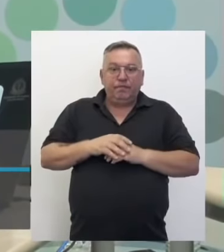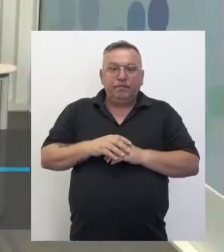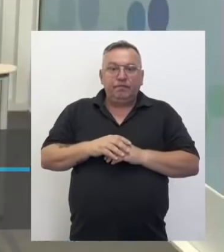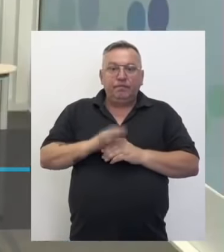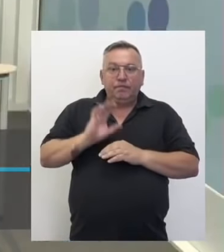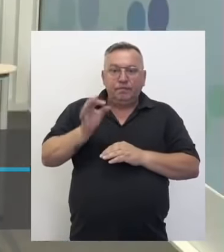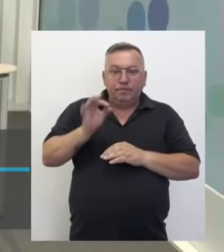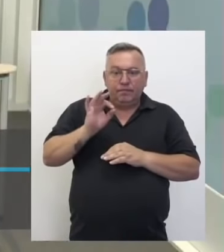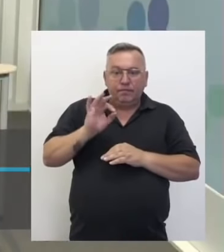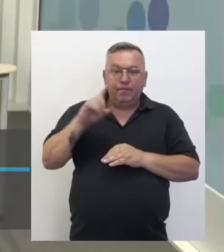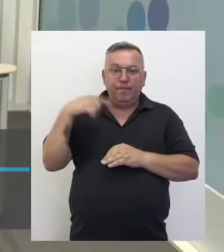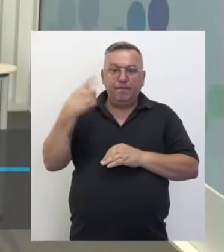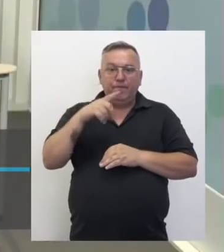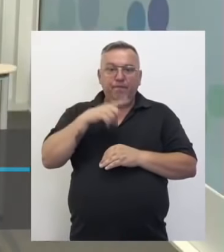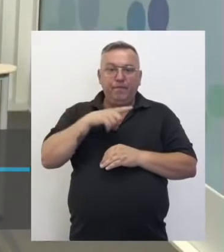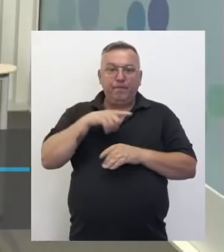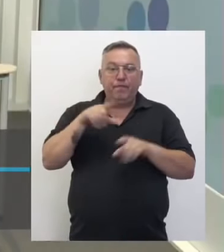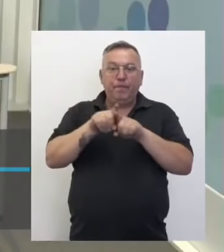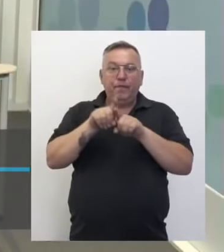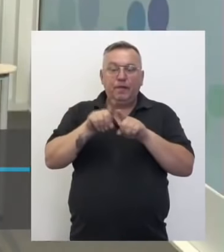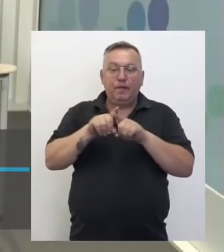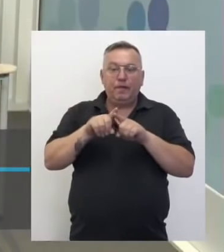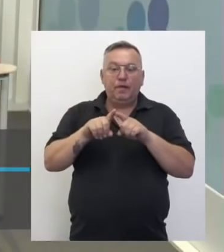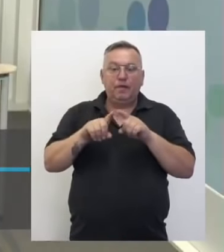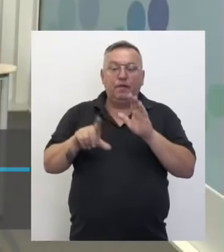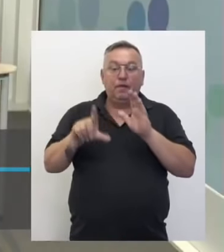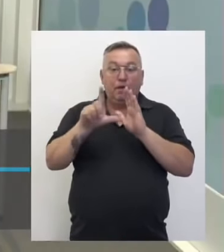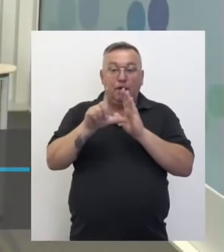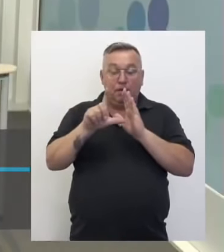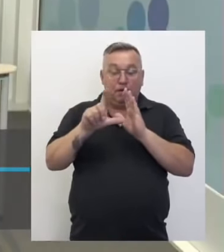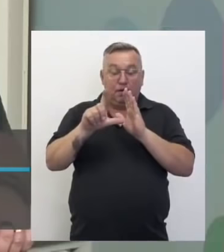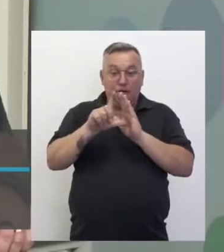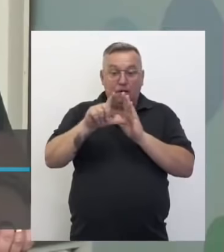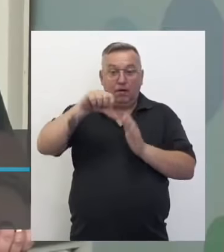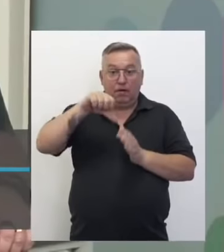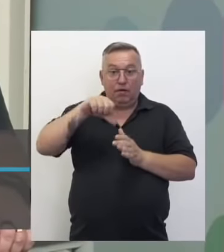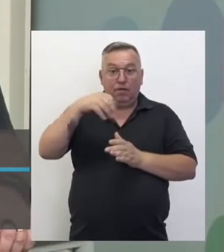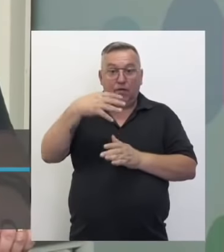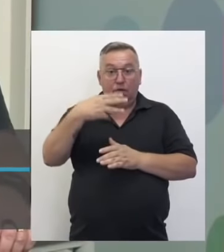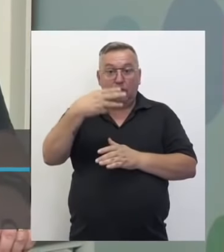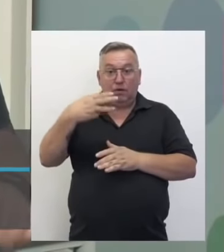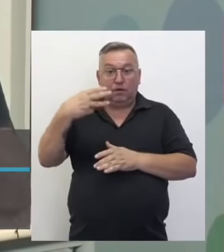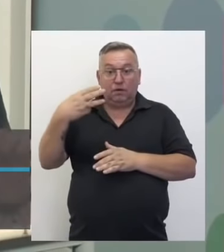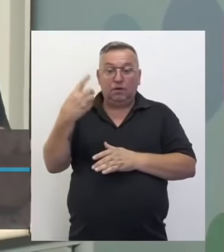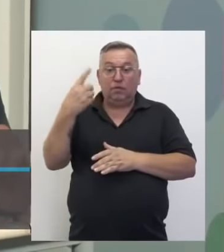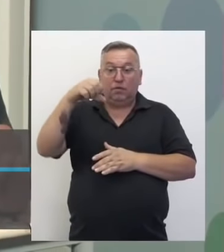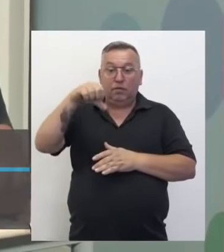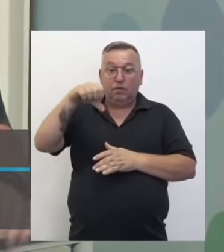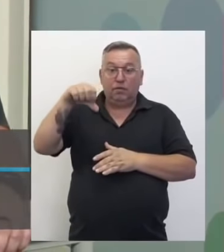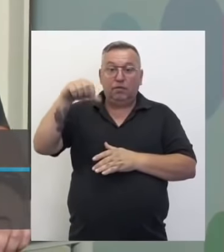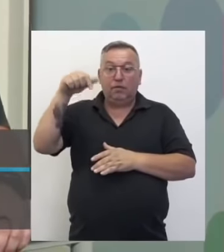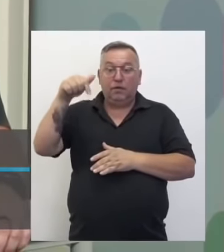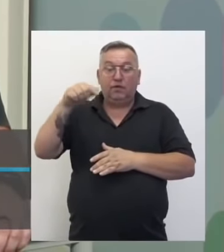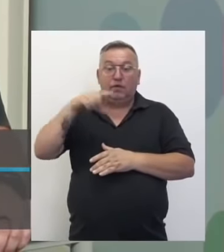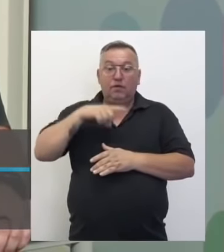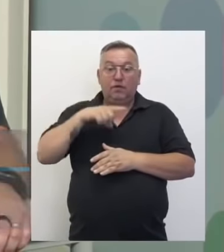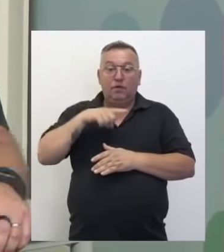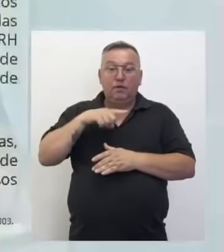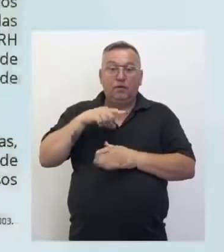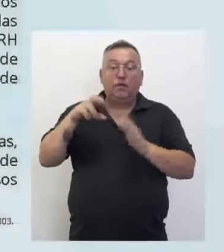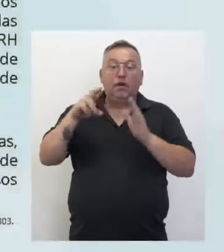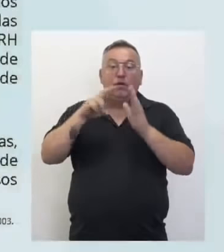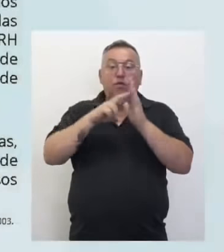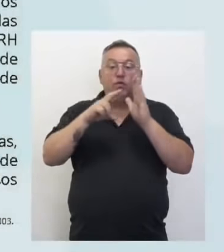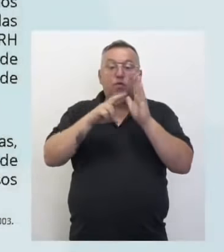Exatamente. Então nós temos aí também, além da Lei 9.433, de 1997, nós temos uma resolução,